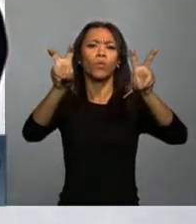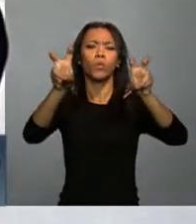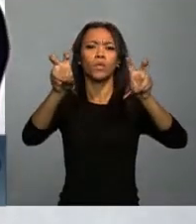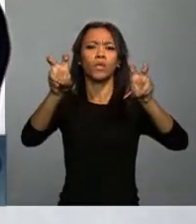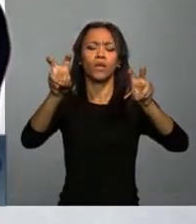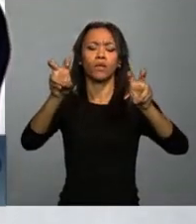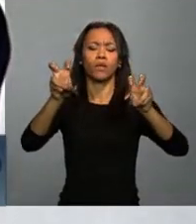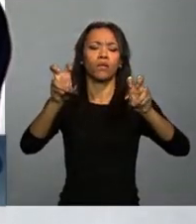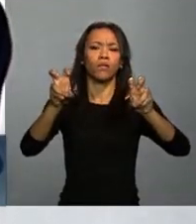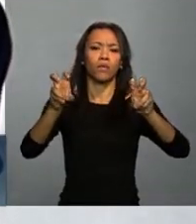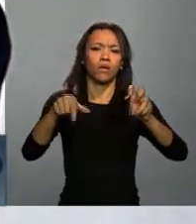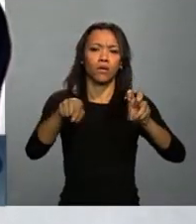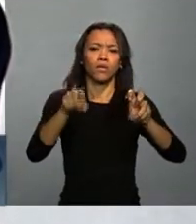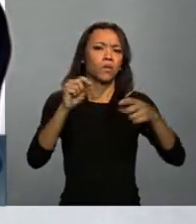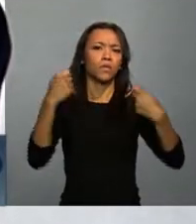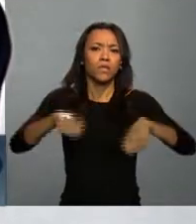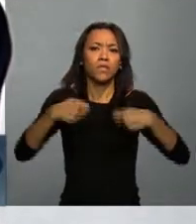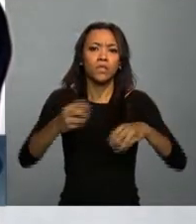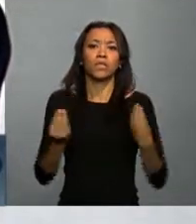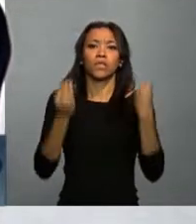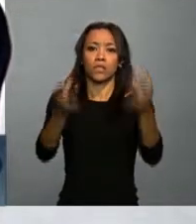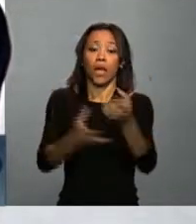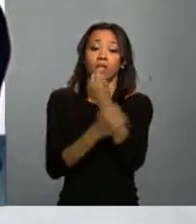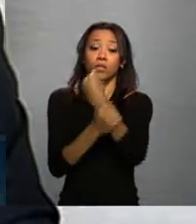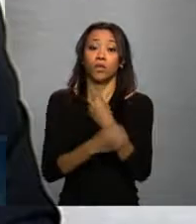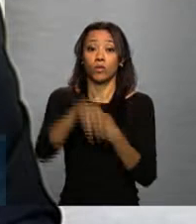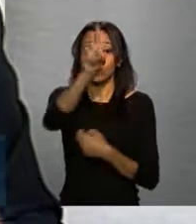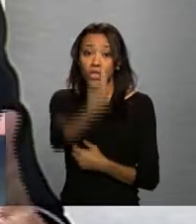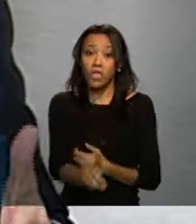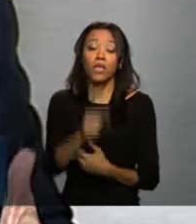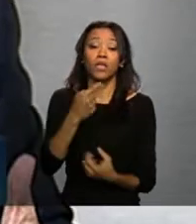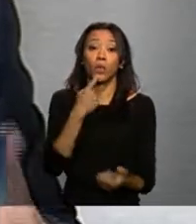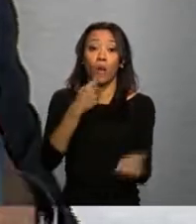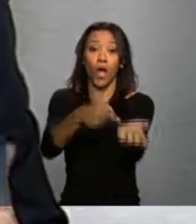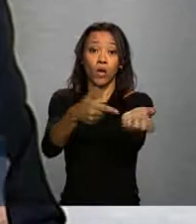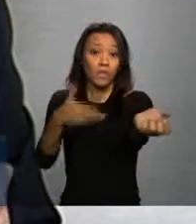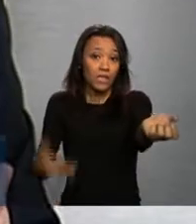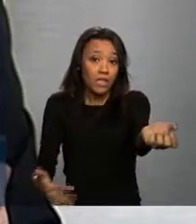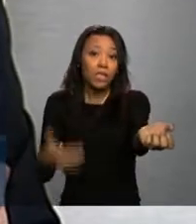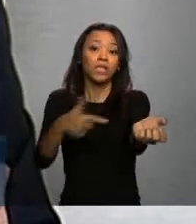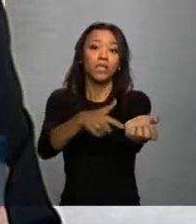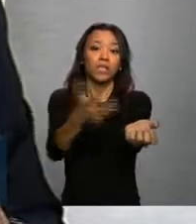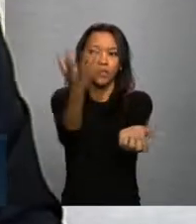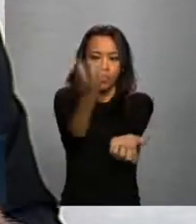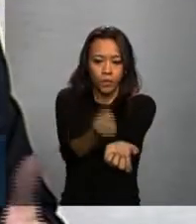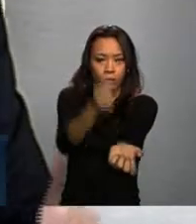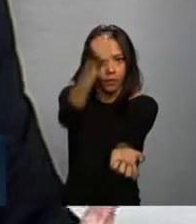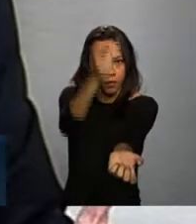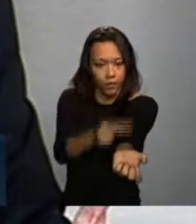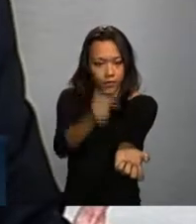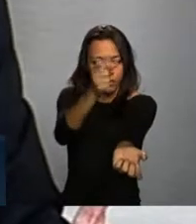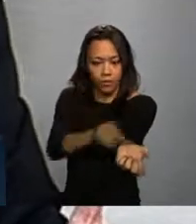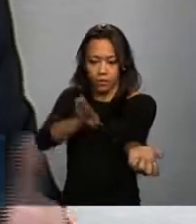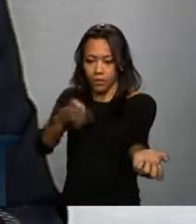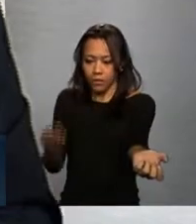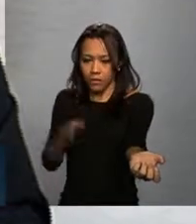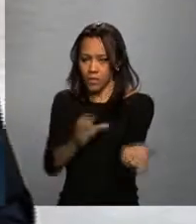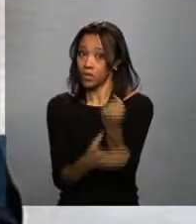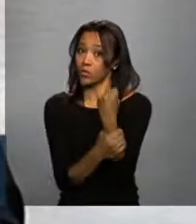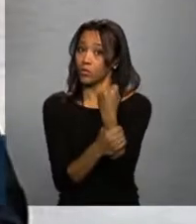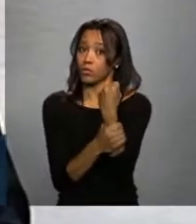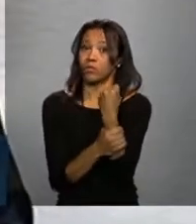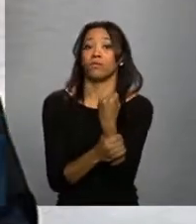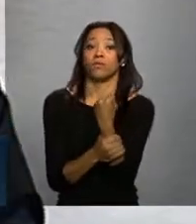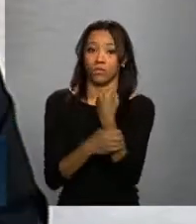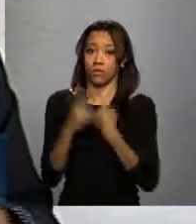contextualizados, está certo? na necessidade de garantir às pessoas o direito ao sangue e hemoderivados seguros, que protegessem suas vidas, foi por